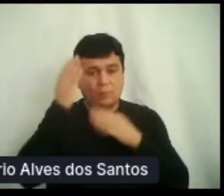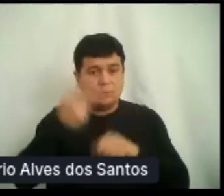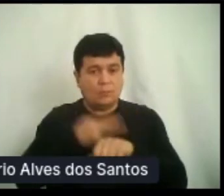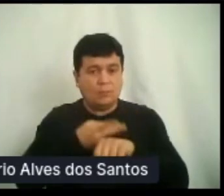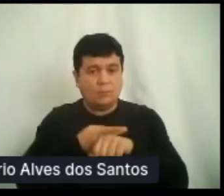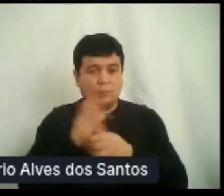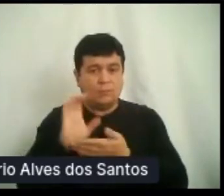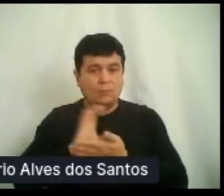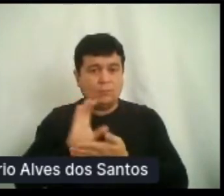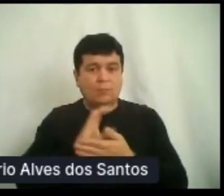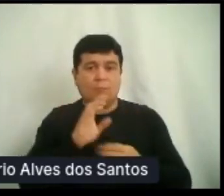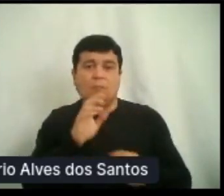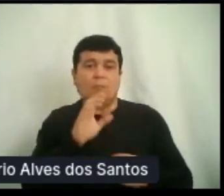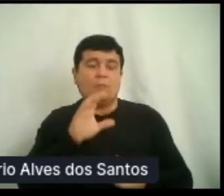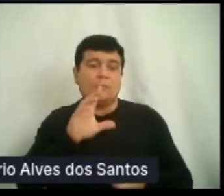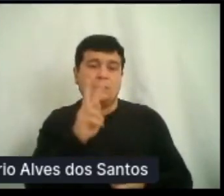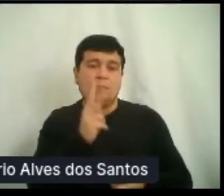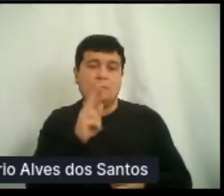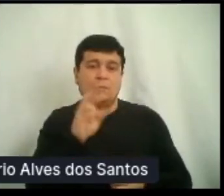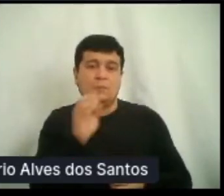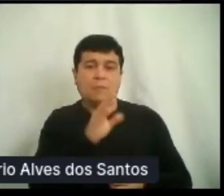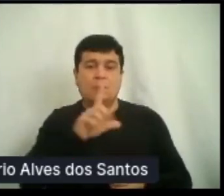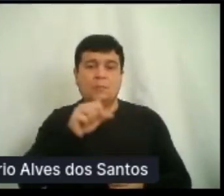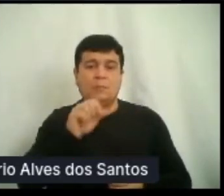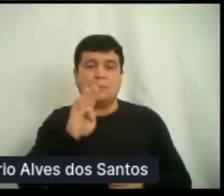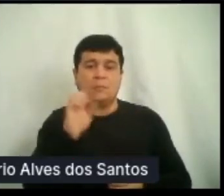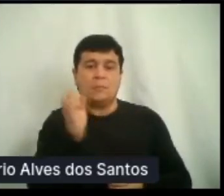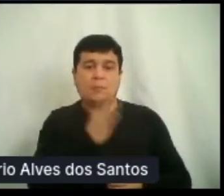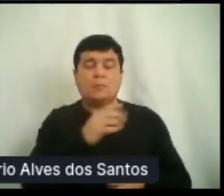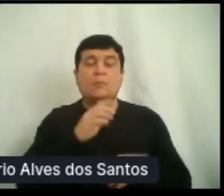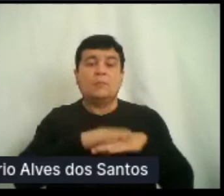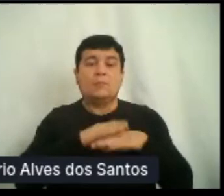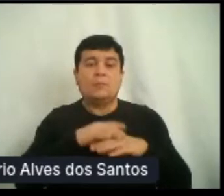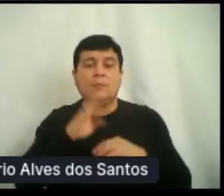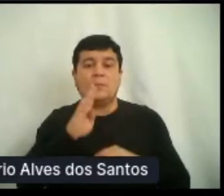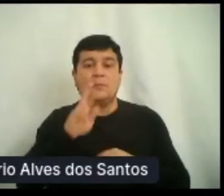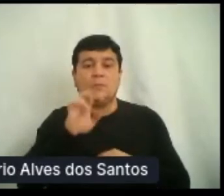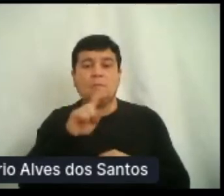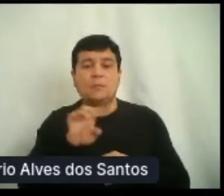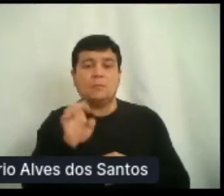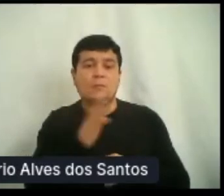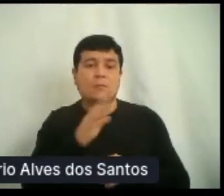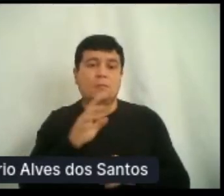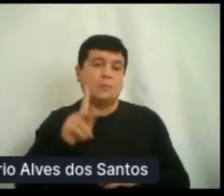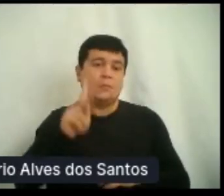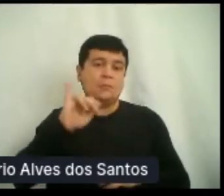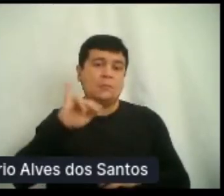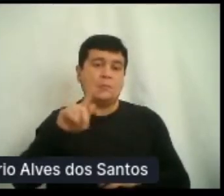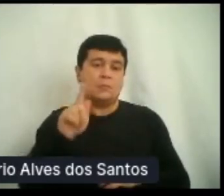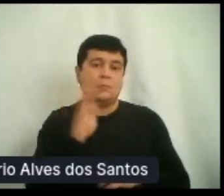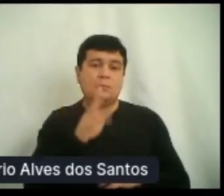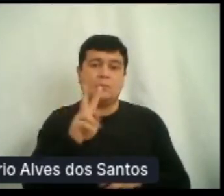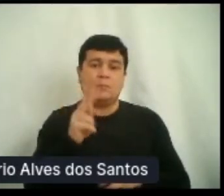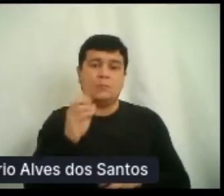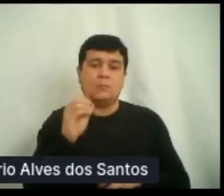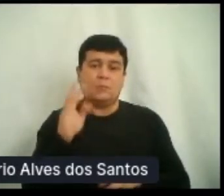ao patrocinador prata, Haru Labs, e ao patrocinador bronze, King Host. Também agradecemos